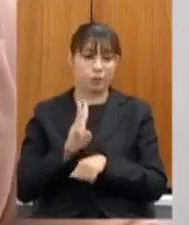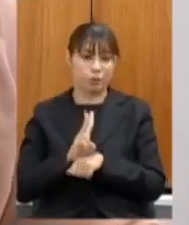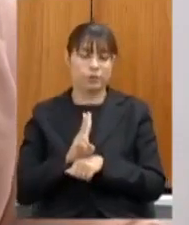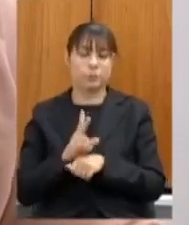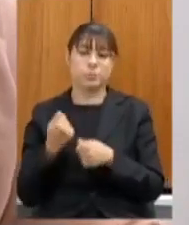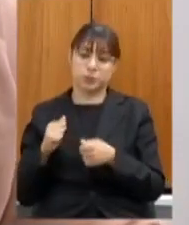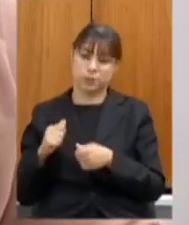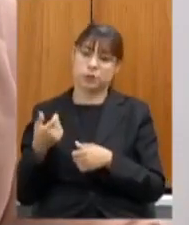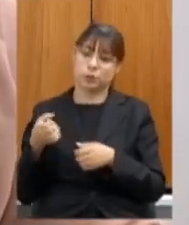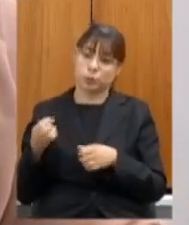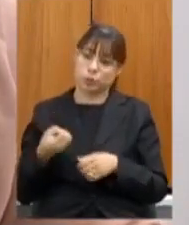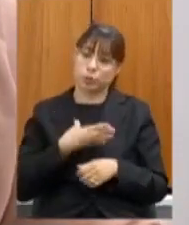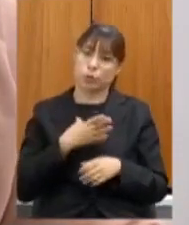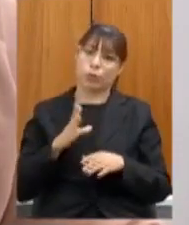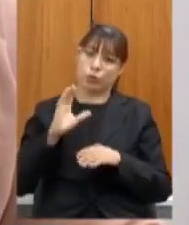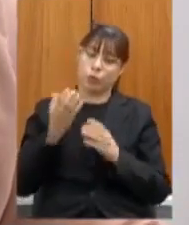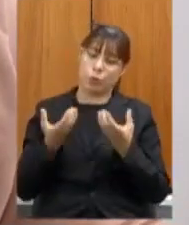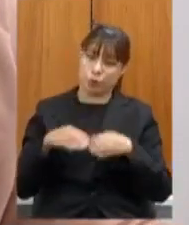finalizar